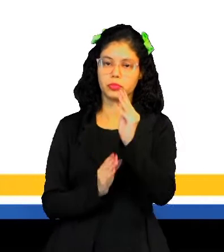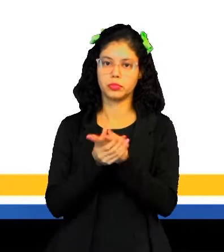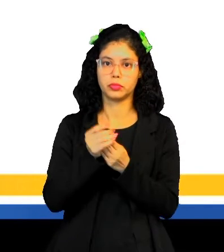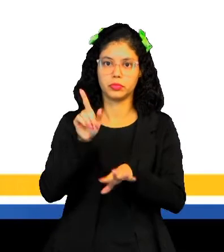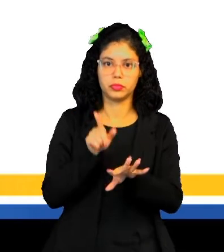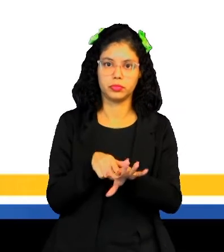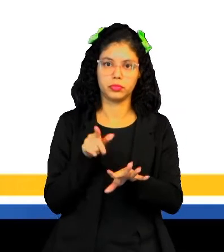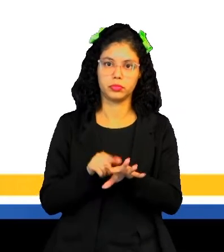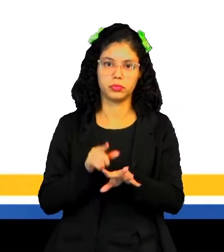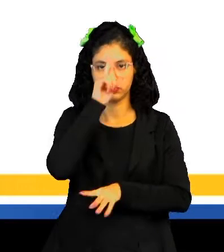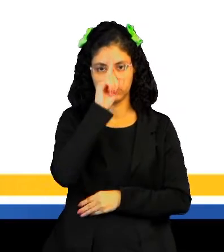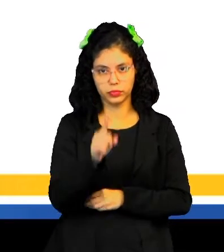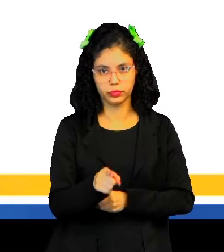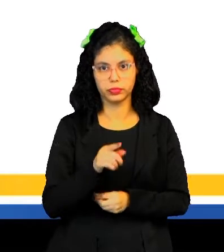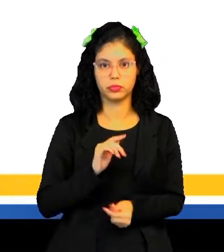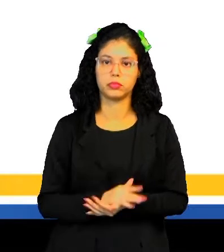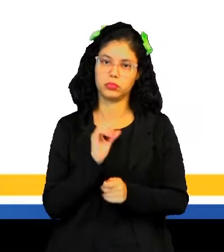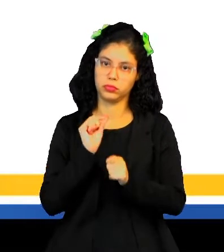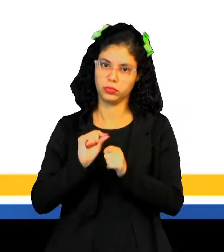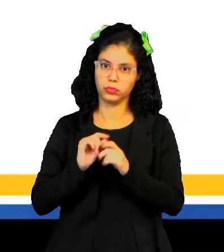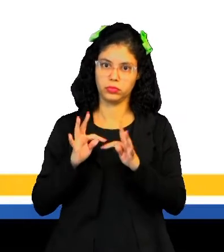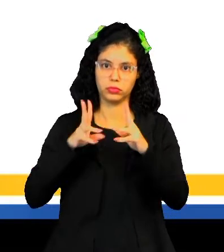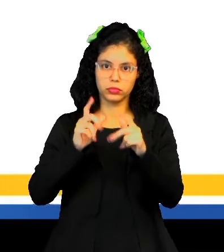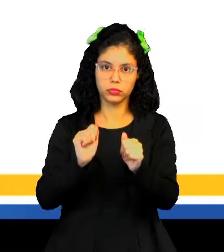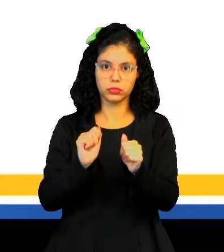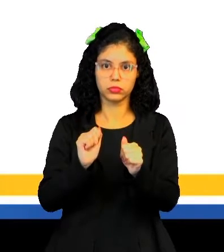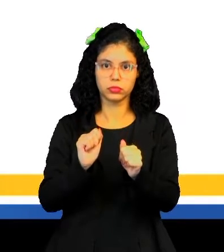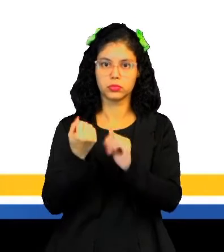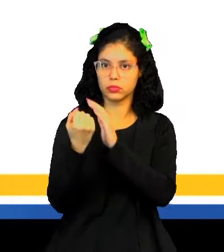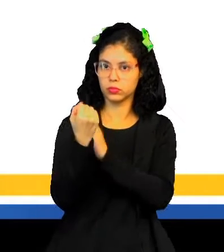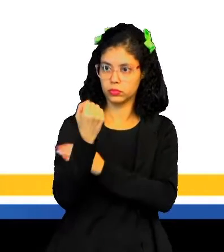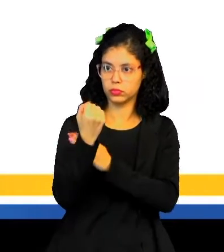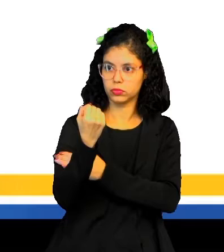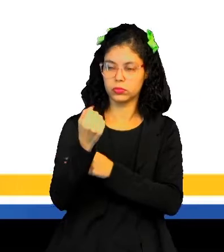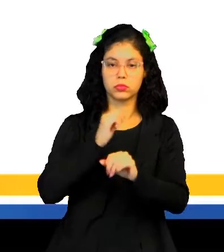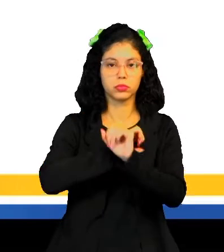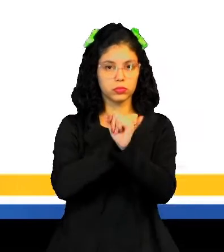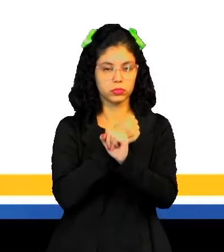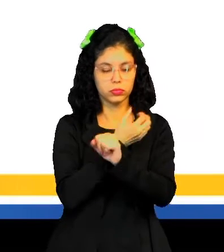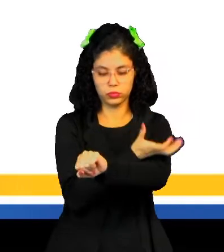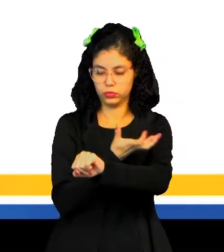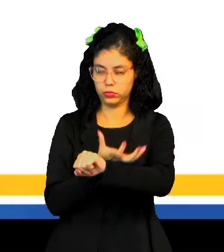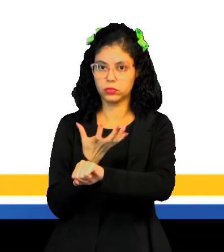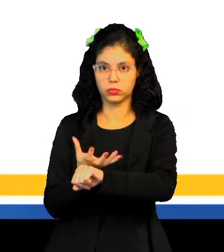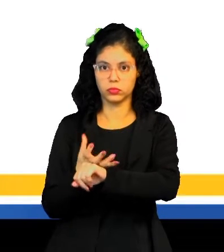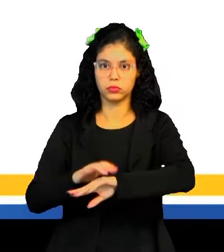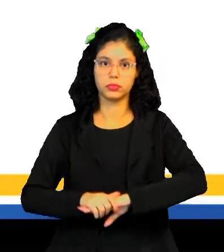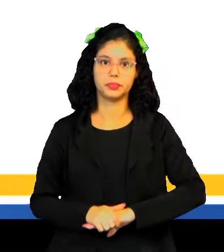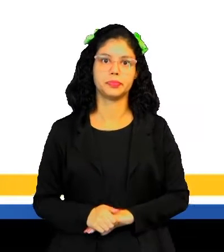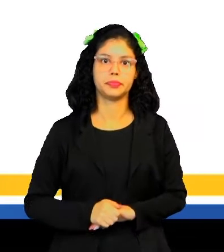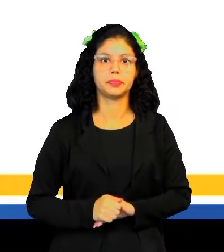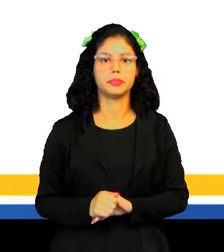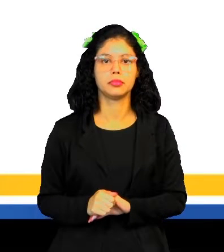e pés, né? Do senhor de engenho, que era quem fazia todo o trabalho braçal do plantio da cana-de-açúcar.